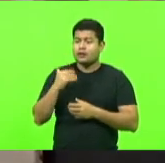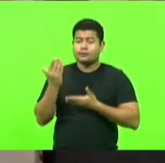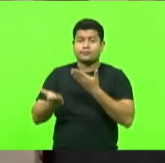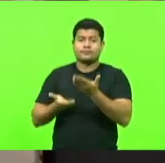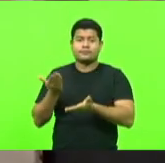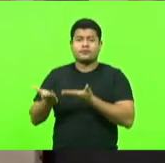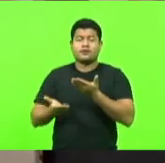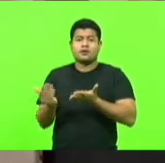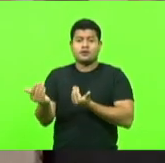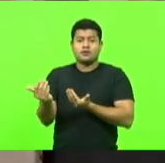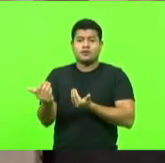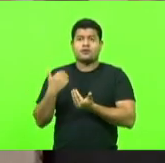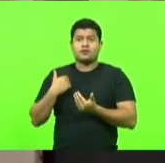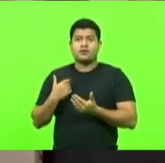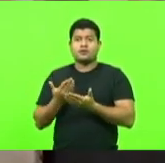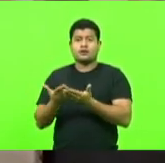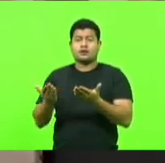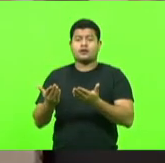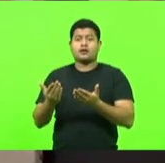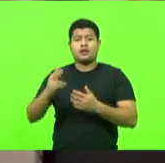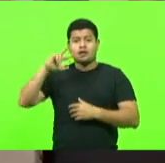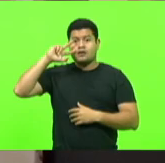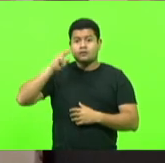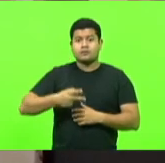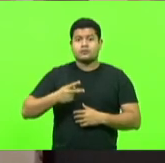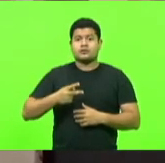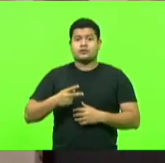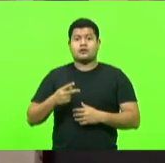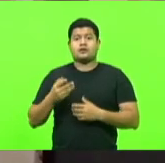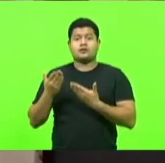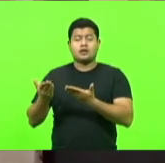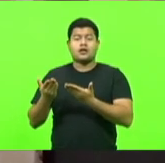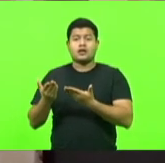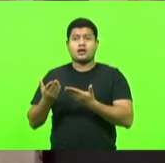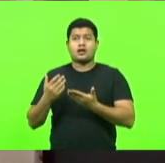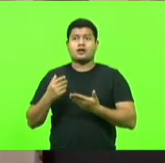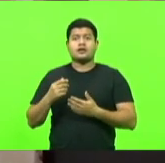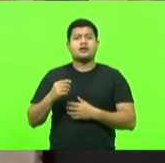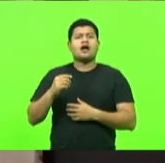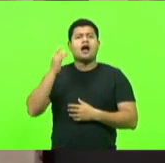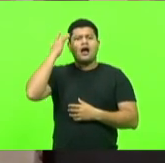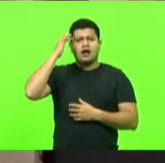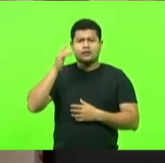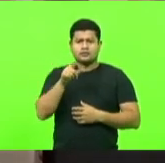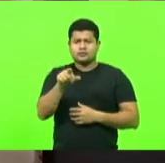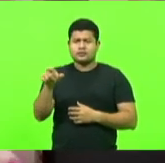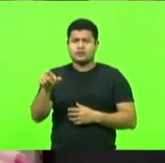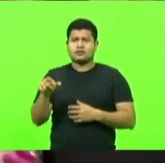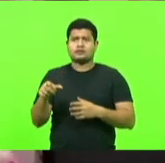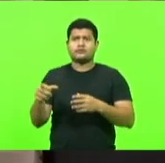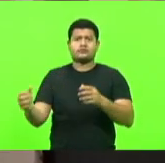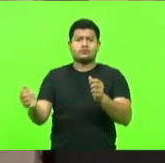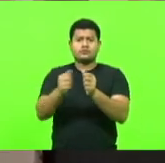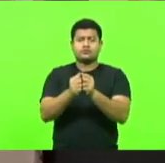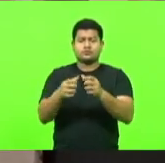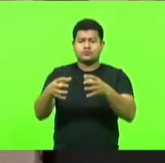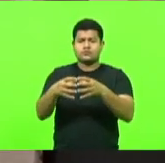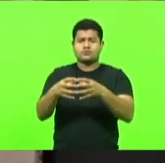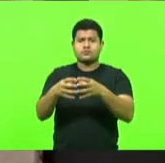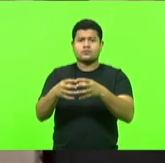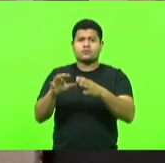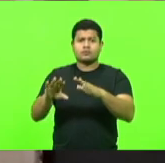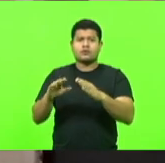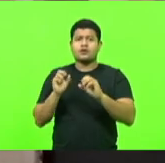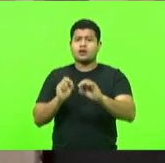própria vulnerabilidade diante do professor. Será que esse adolescente, essa criança que estava na sala de aula com este professor exonerado aí no caso de